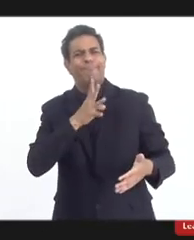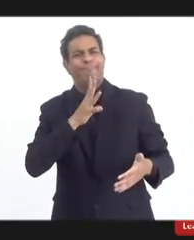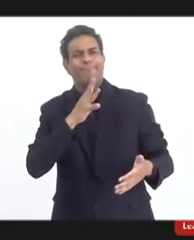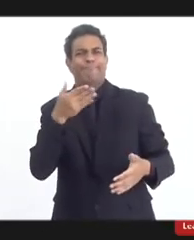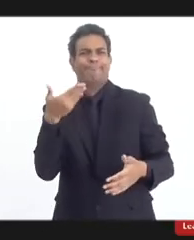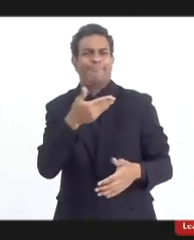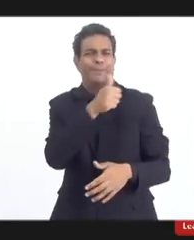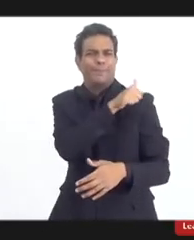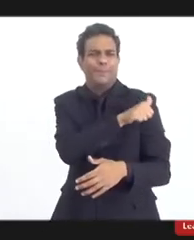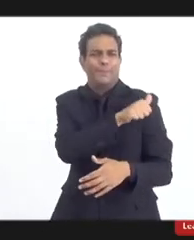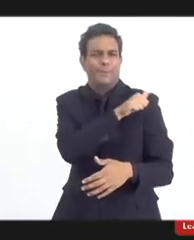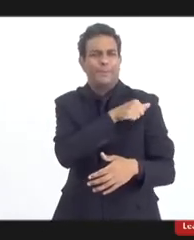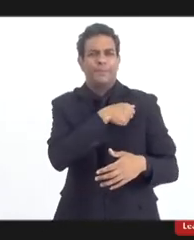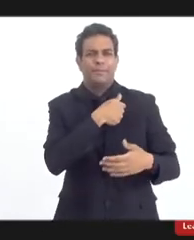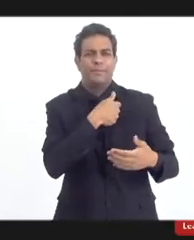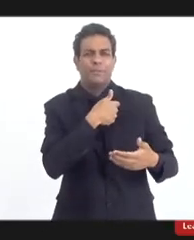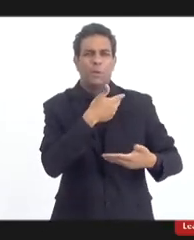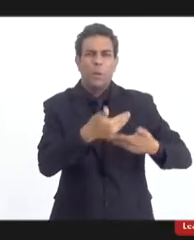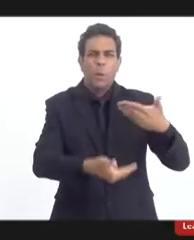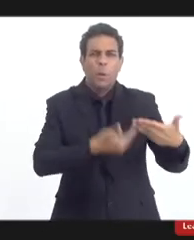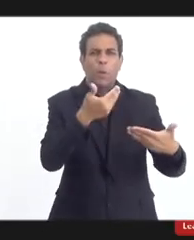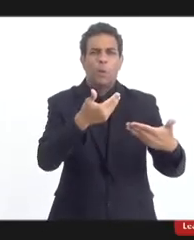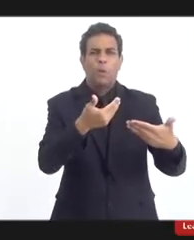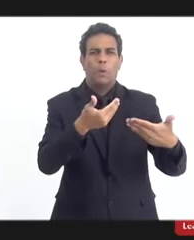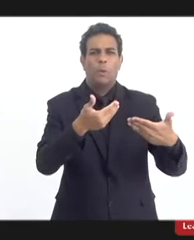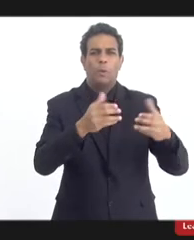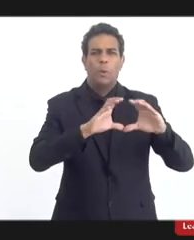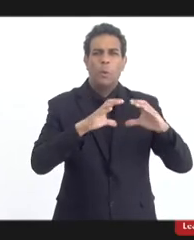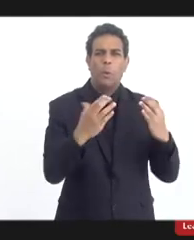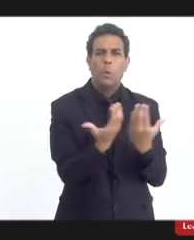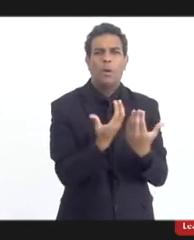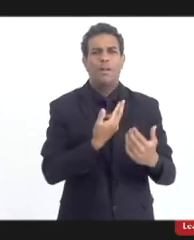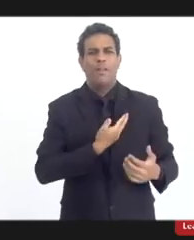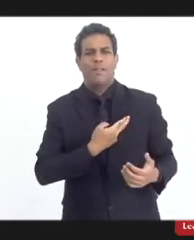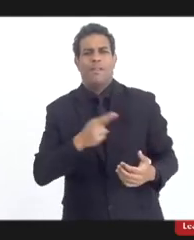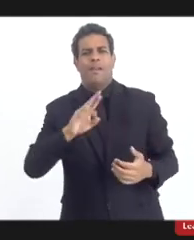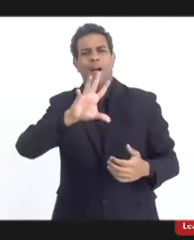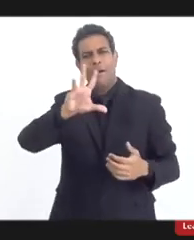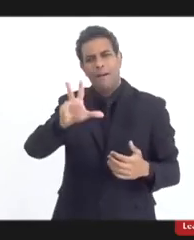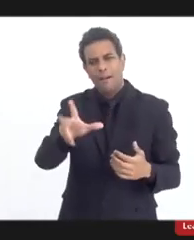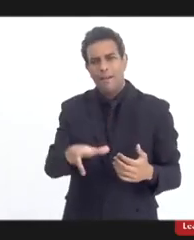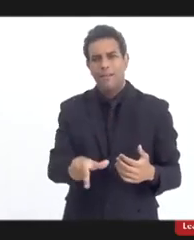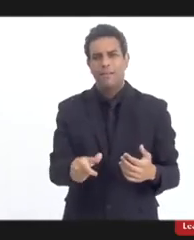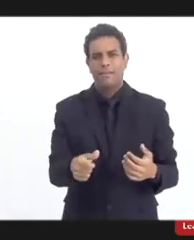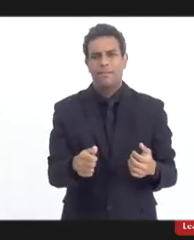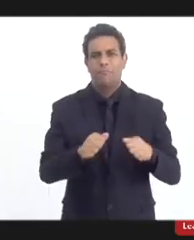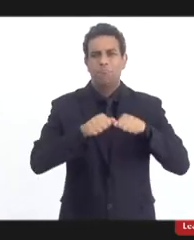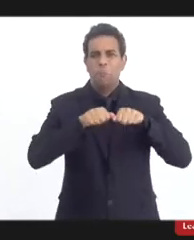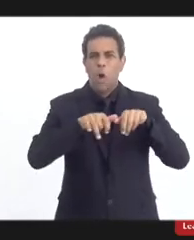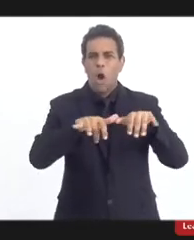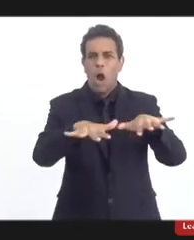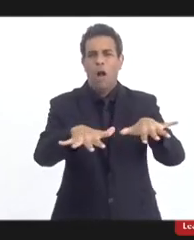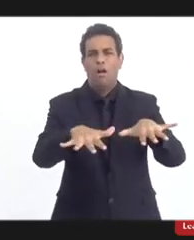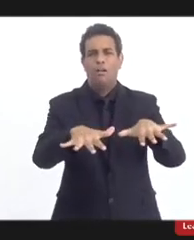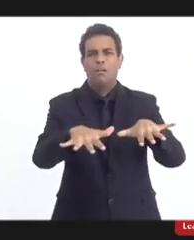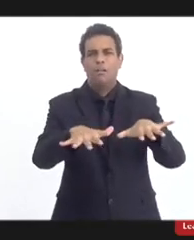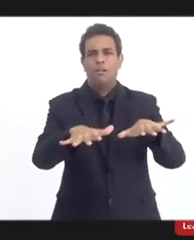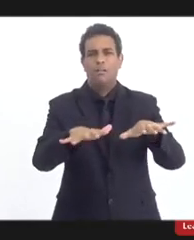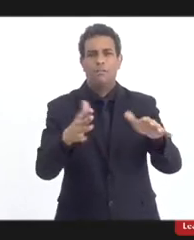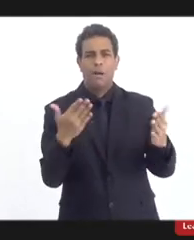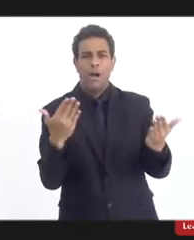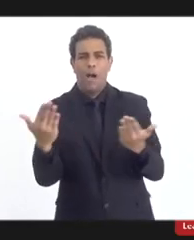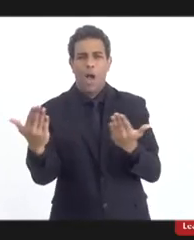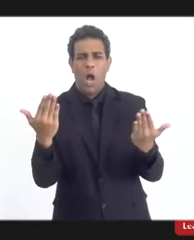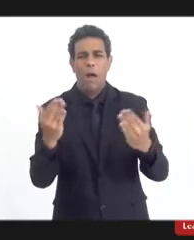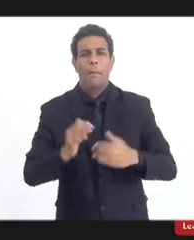presença e a pujança das religiões afro-brasileiras é patente, mas reparem